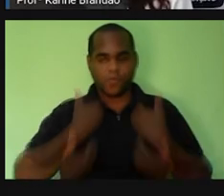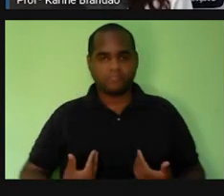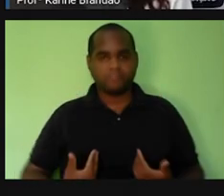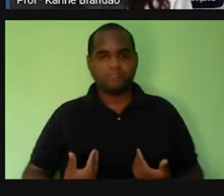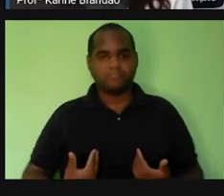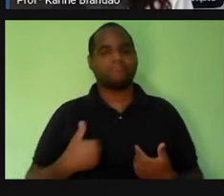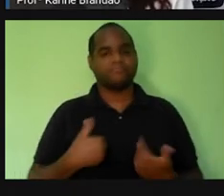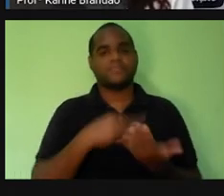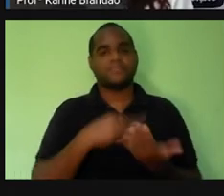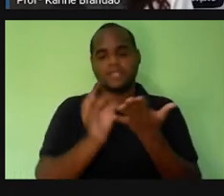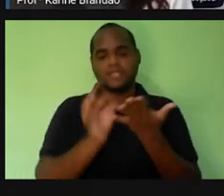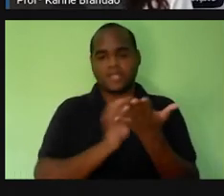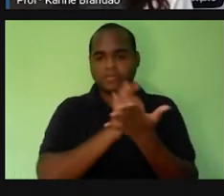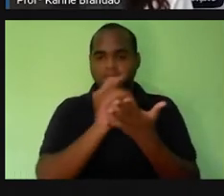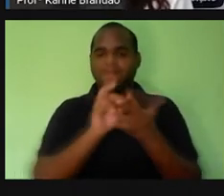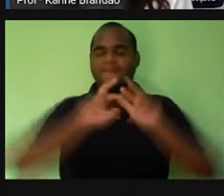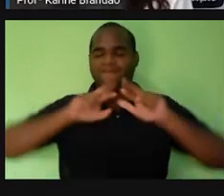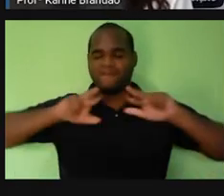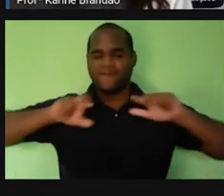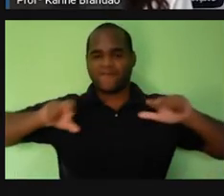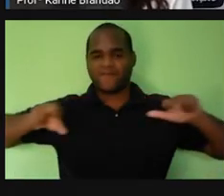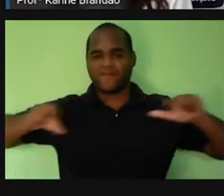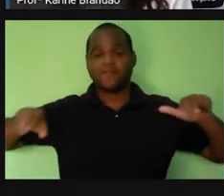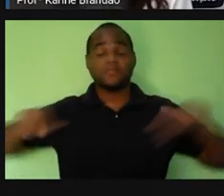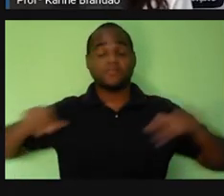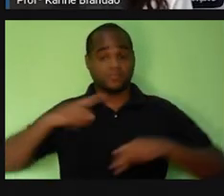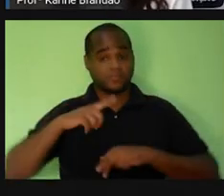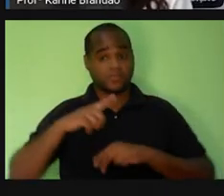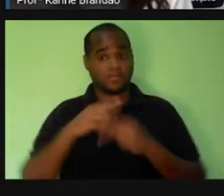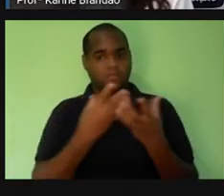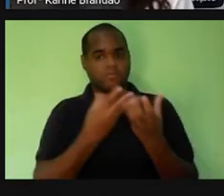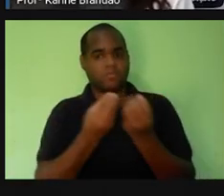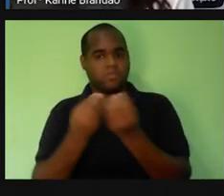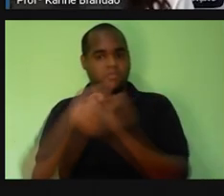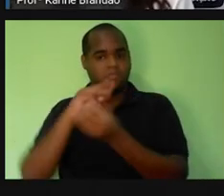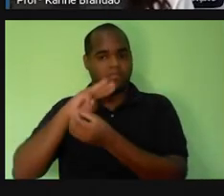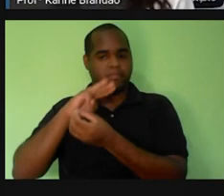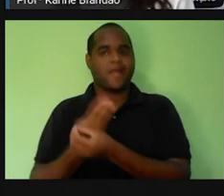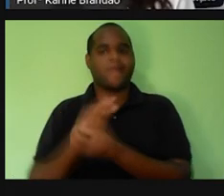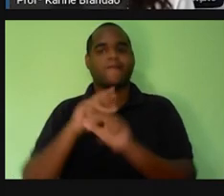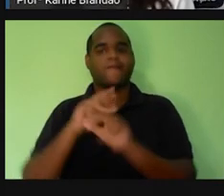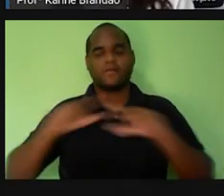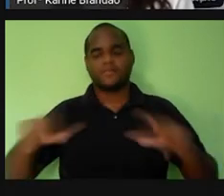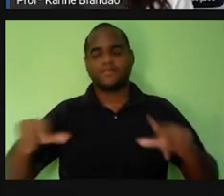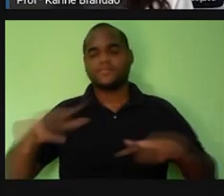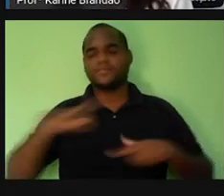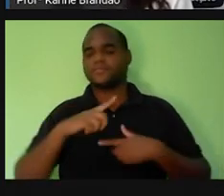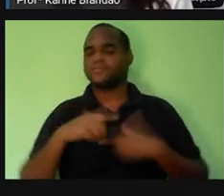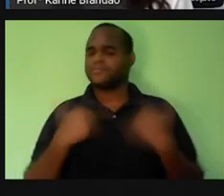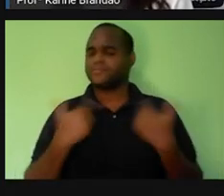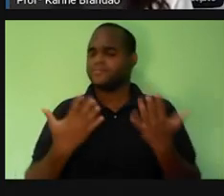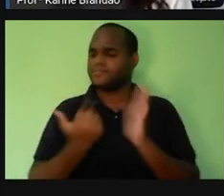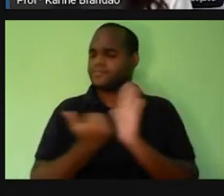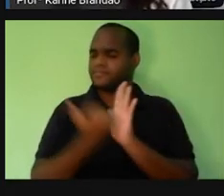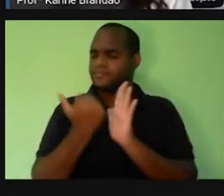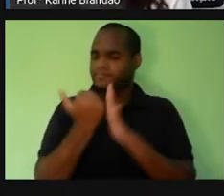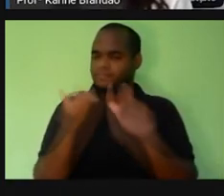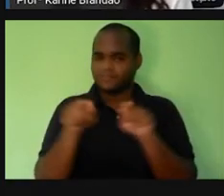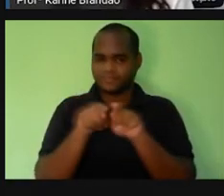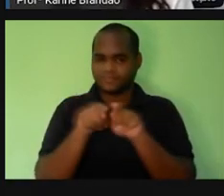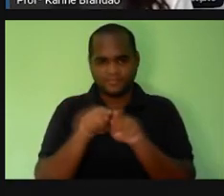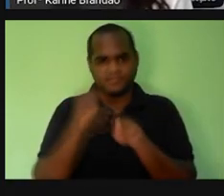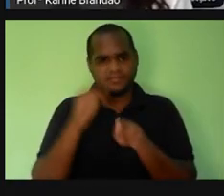formados de diversas células, milhares de células, né? E aí, vimos também que as